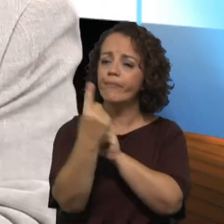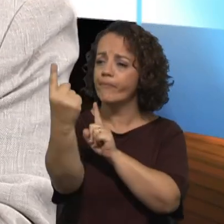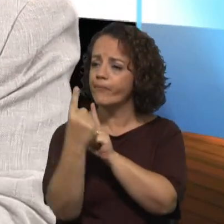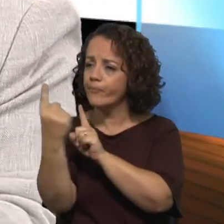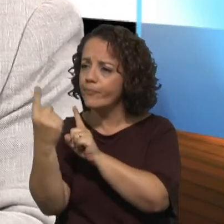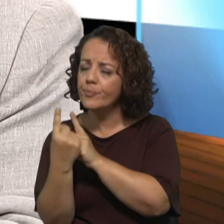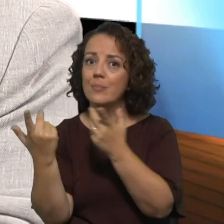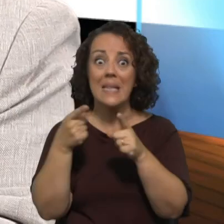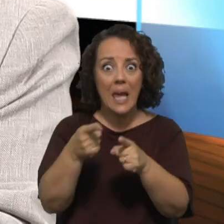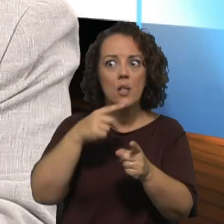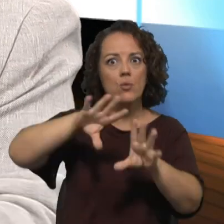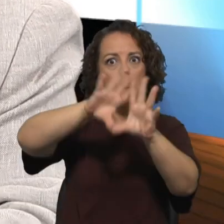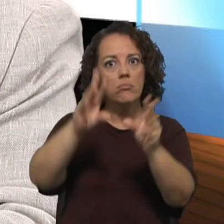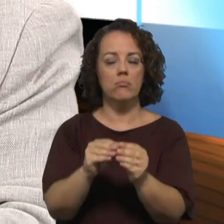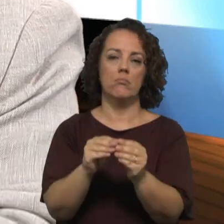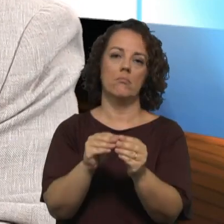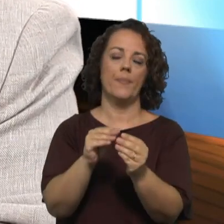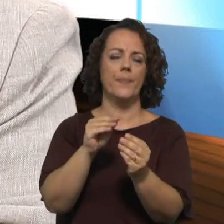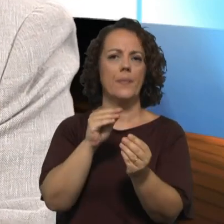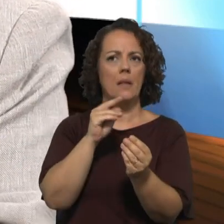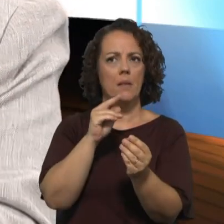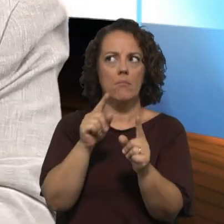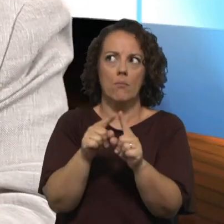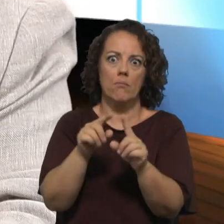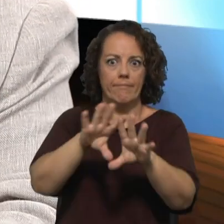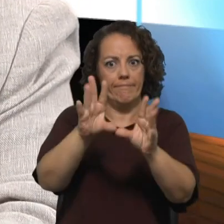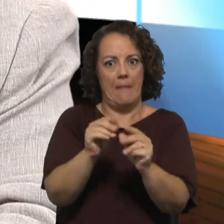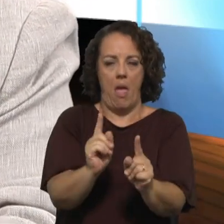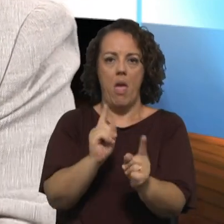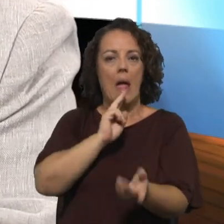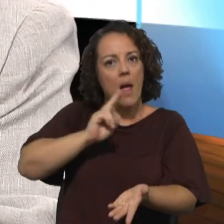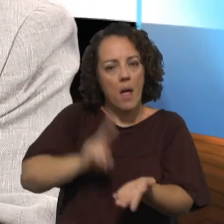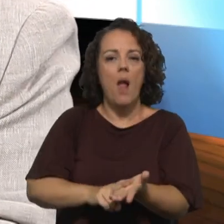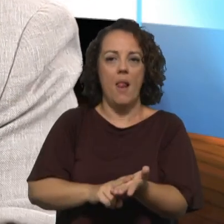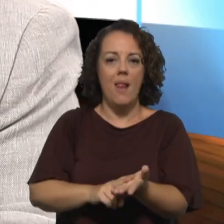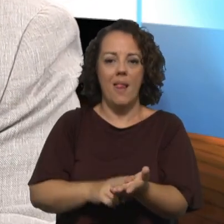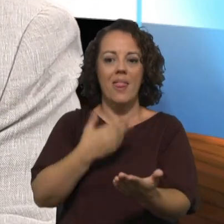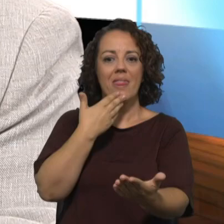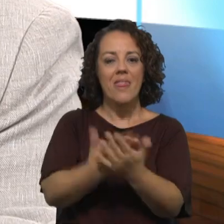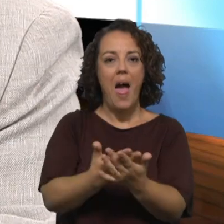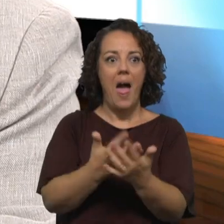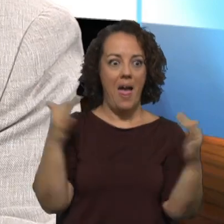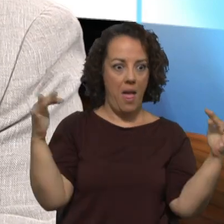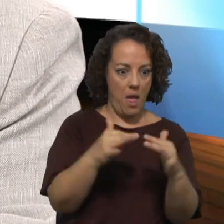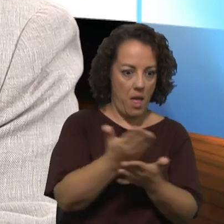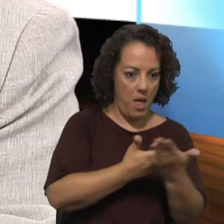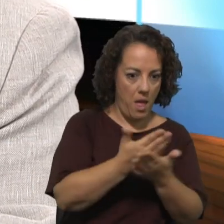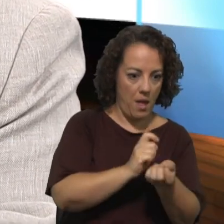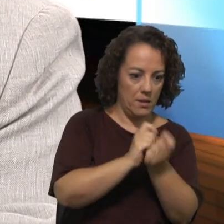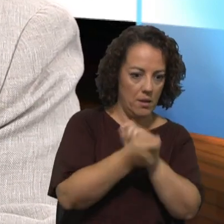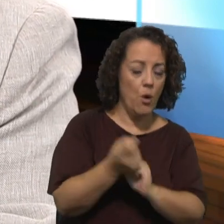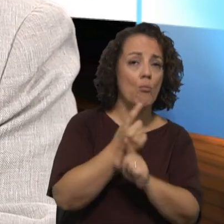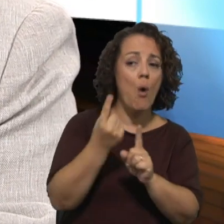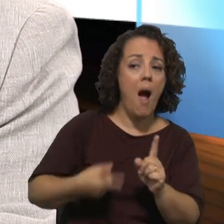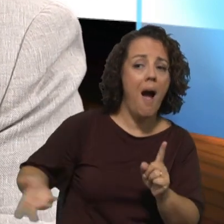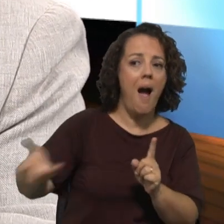é que é realmente a grande transformação do sínodo. E eu acho que incomoda muita gente porque lida diretamente com uma questão que é a